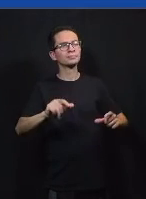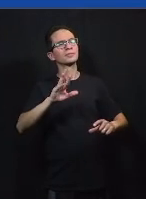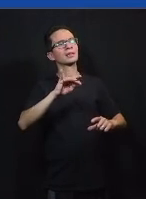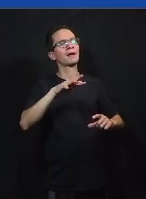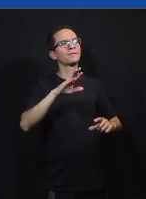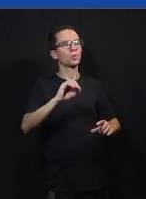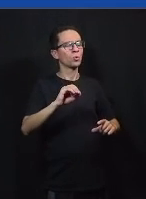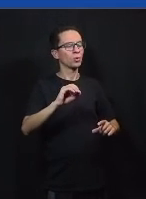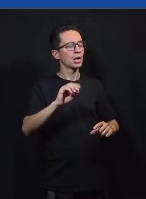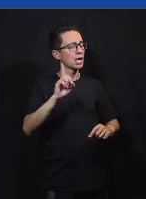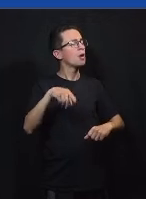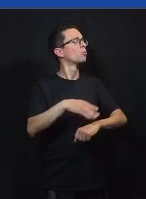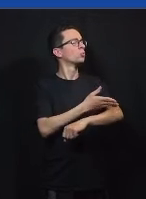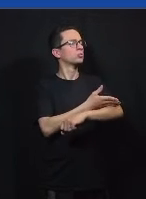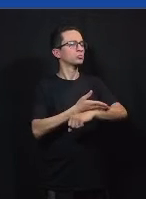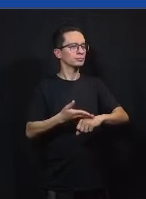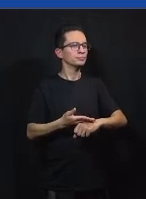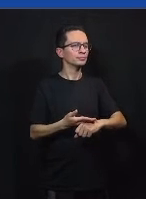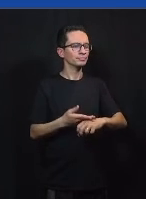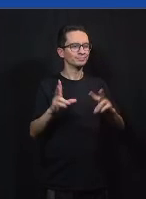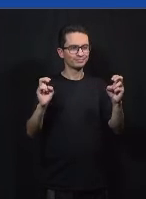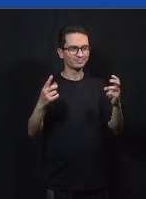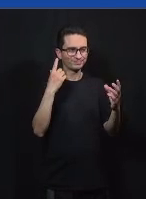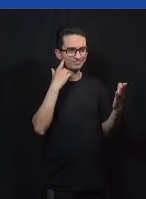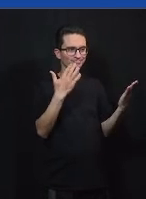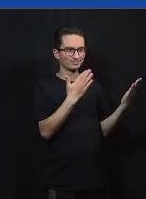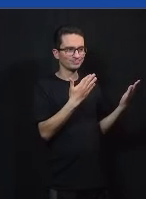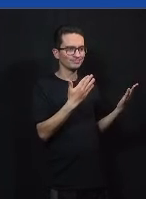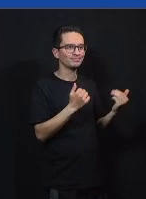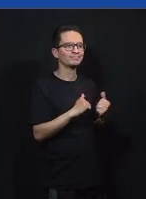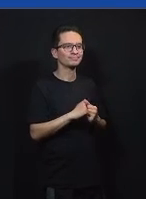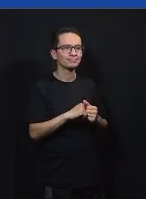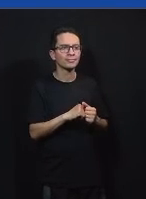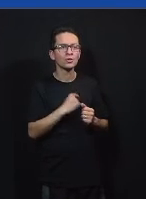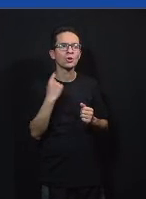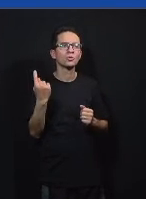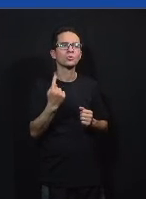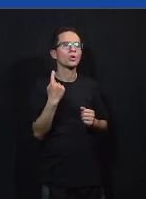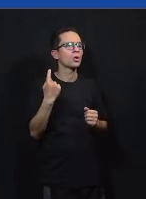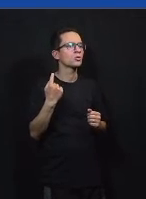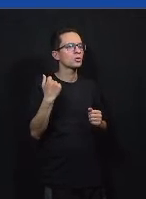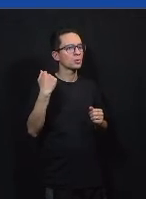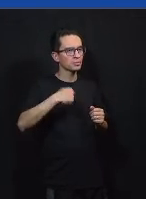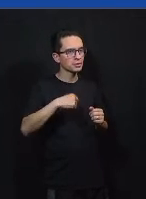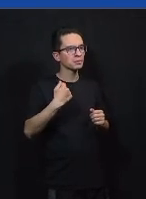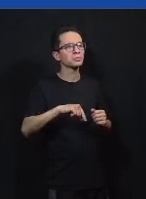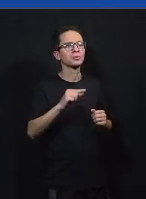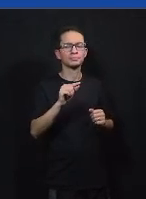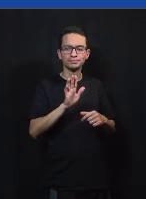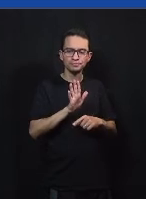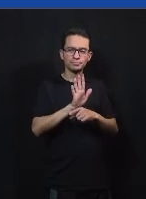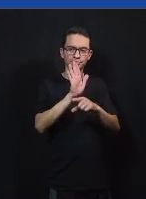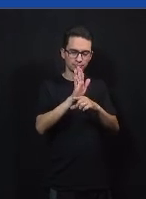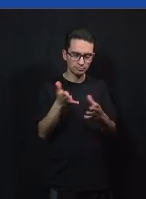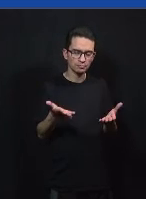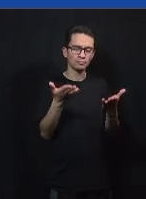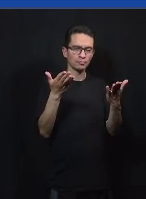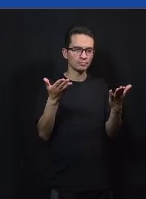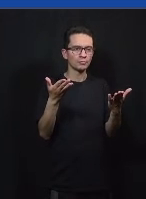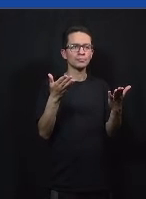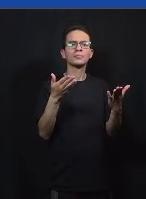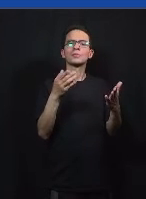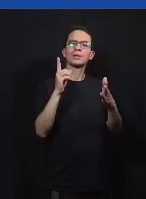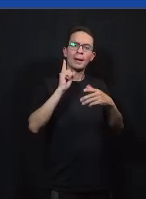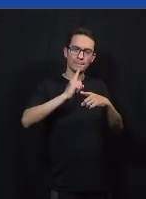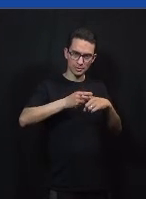organização a gente acredita que o engajamento cívico nessa prática da cidadania ele é um hábito você não nasceu pronto